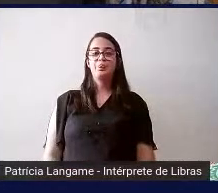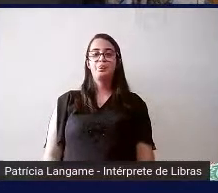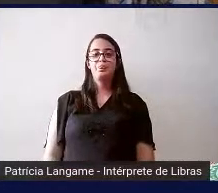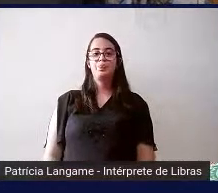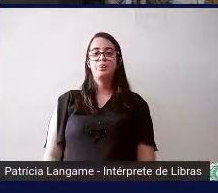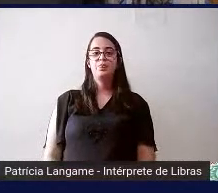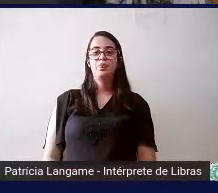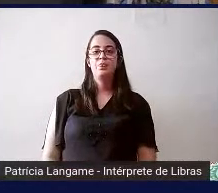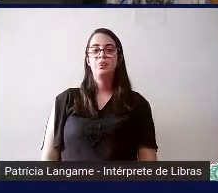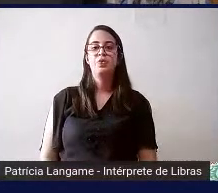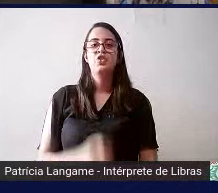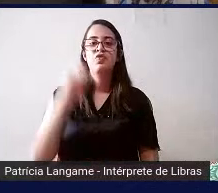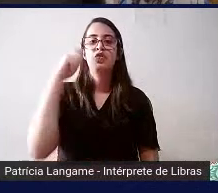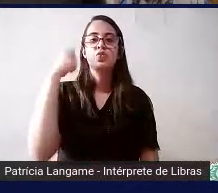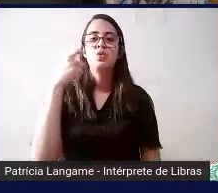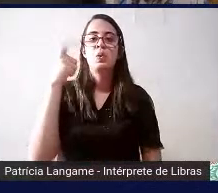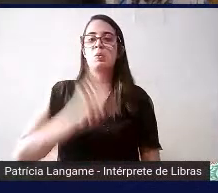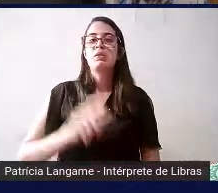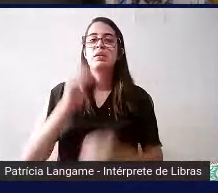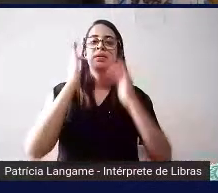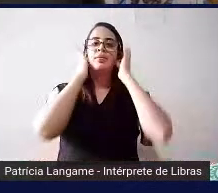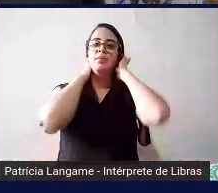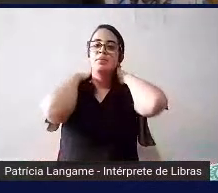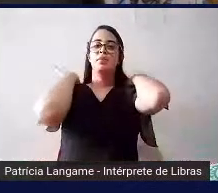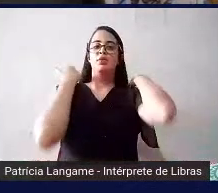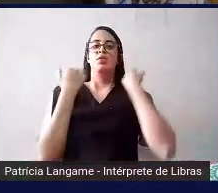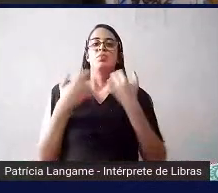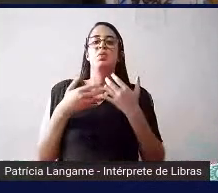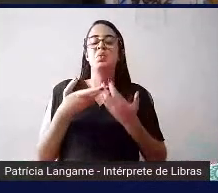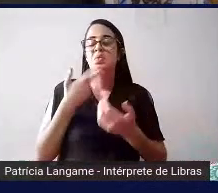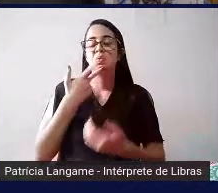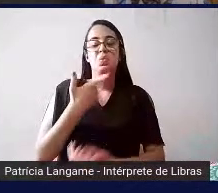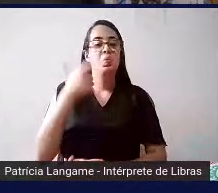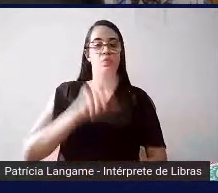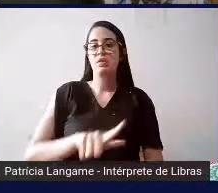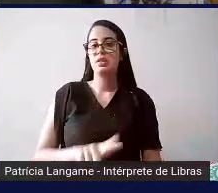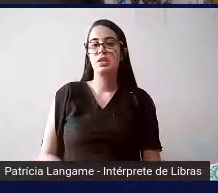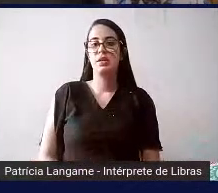vídeo eu ainda não consegui eu já testei procurei alguma coisa mas ainda não consegui